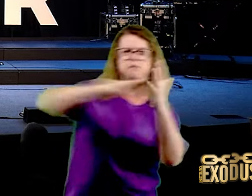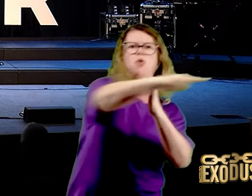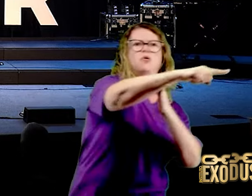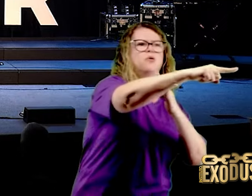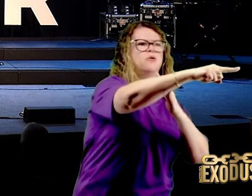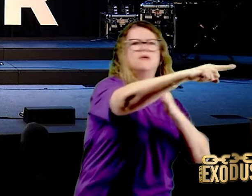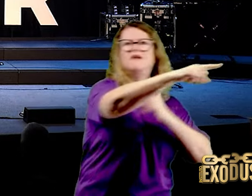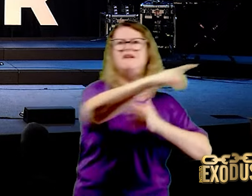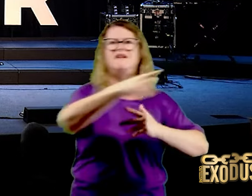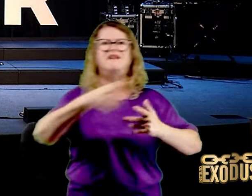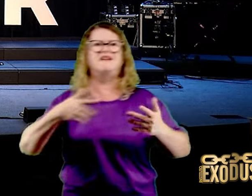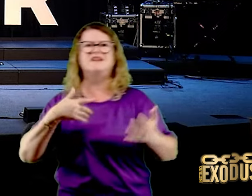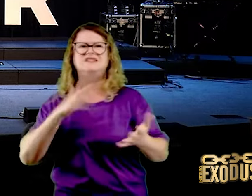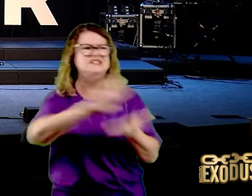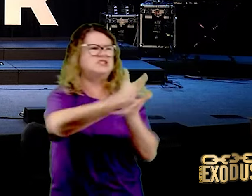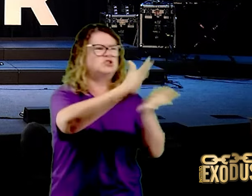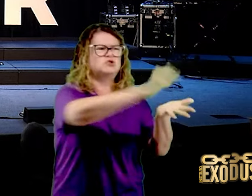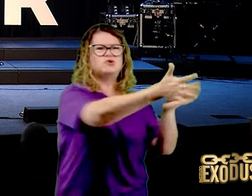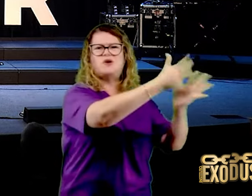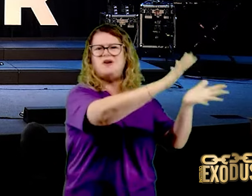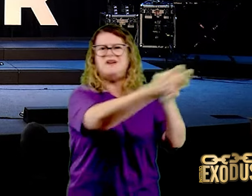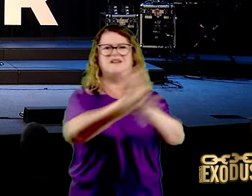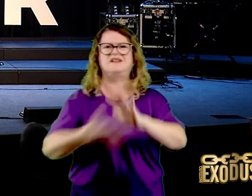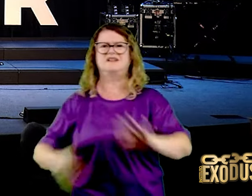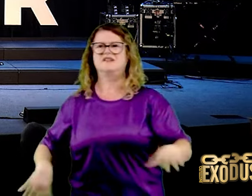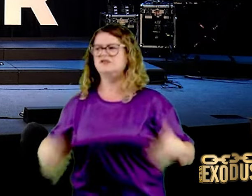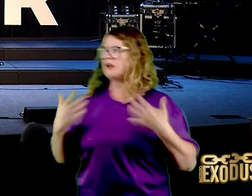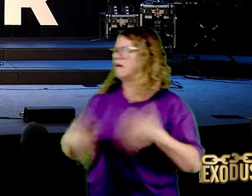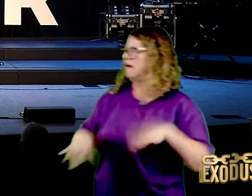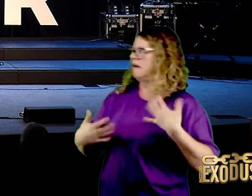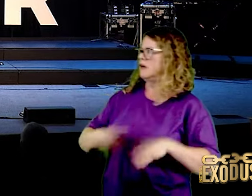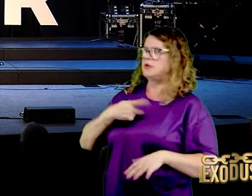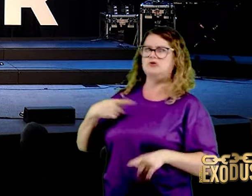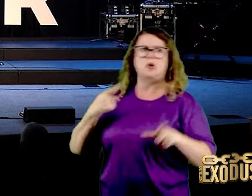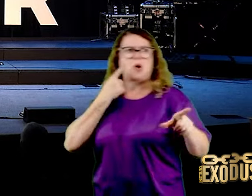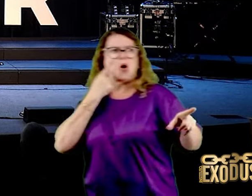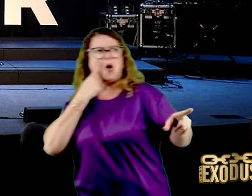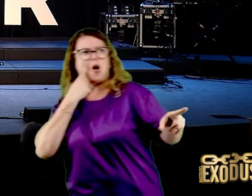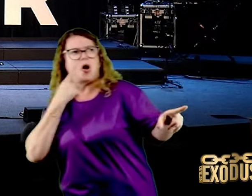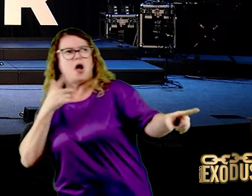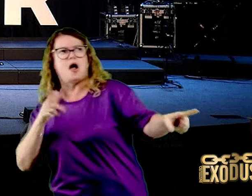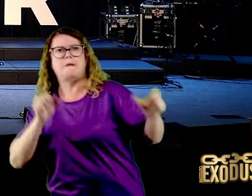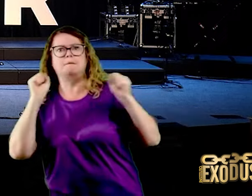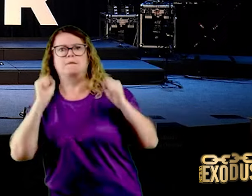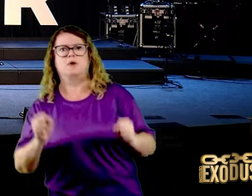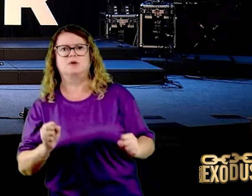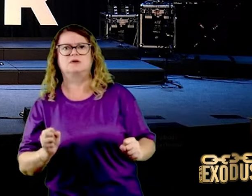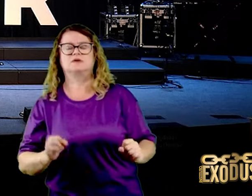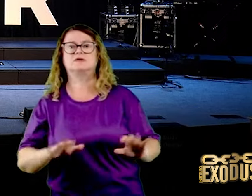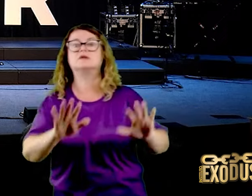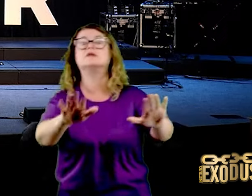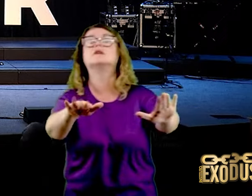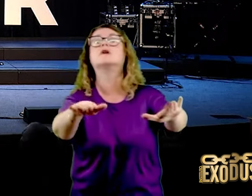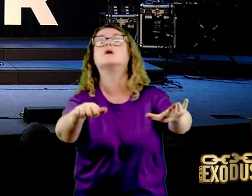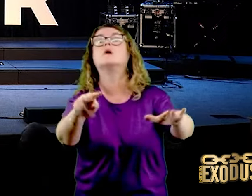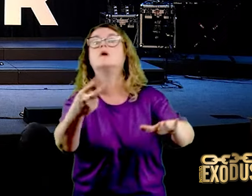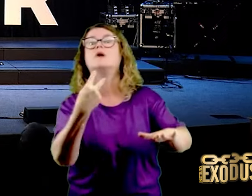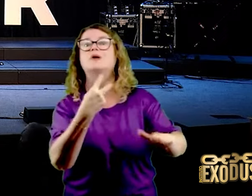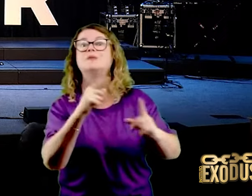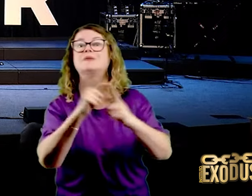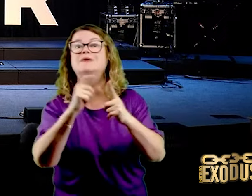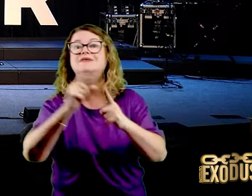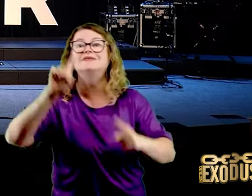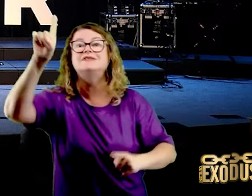fala, pastor, olha que arma poderosa. Escute, a palavra de Deus é